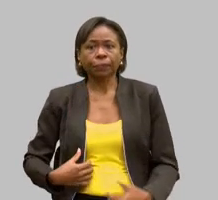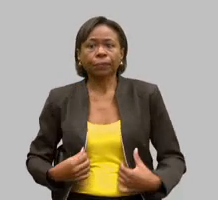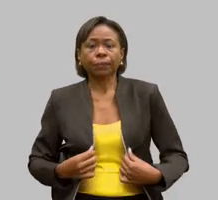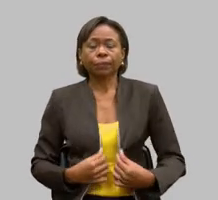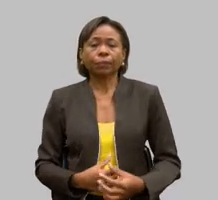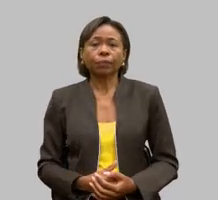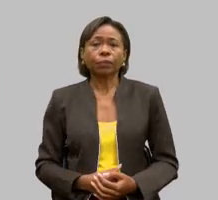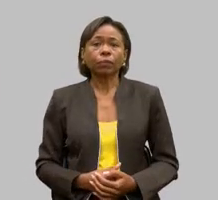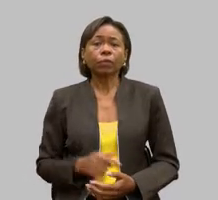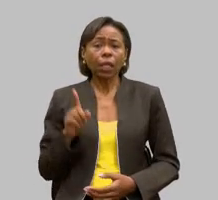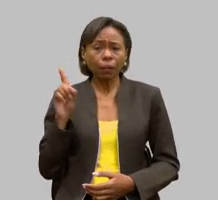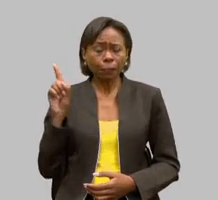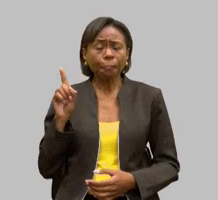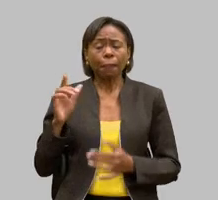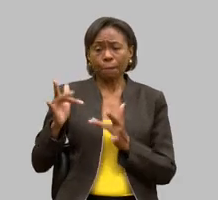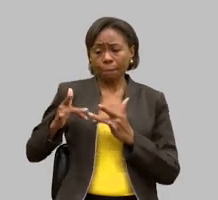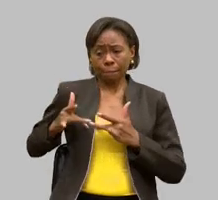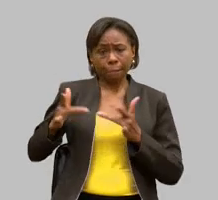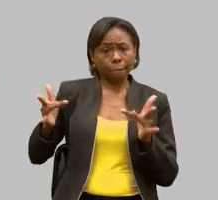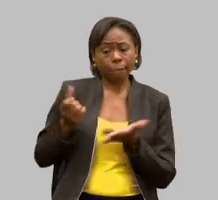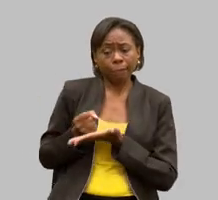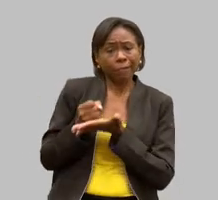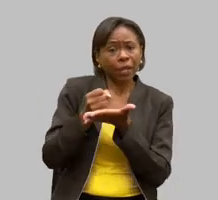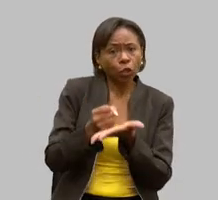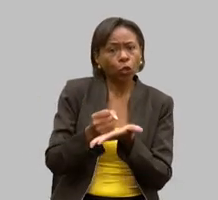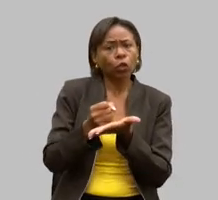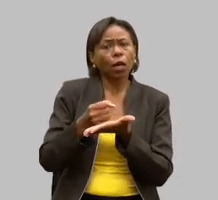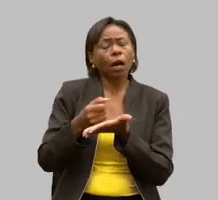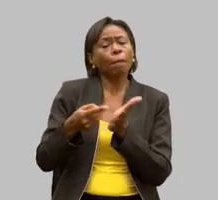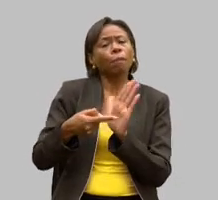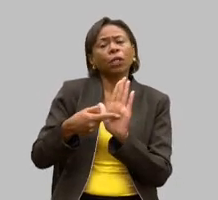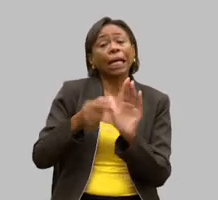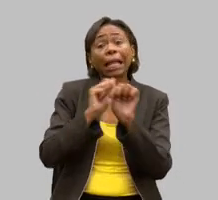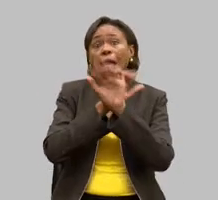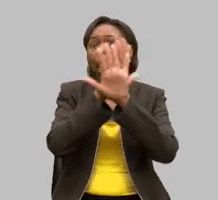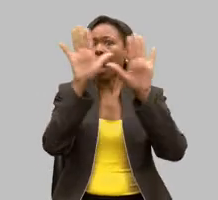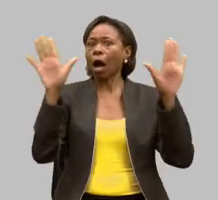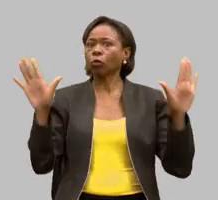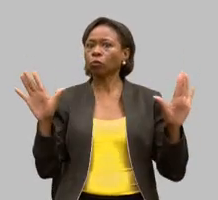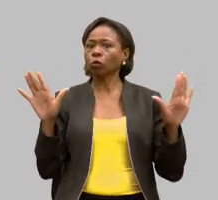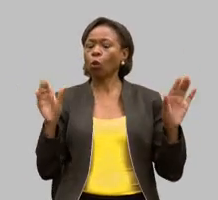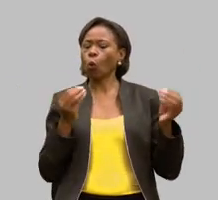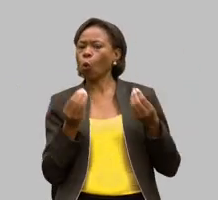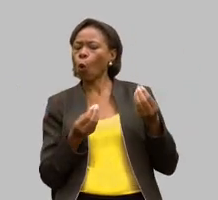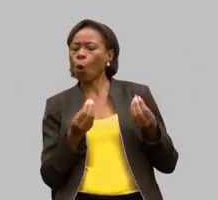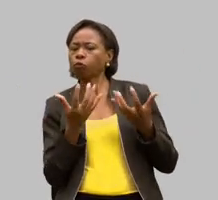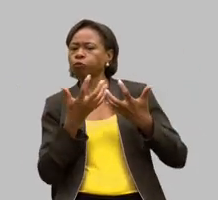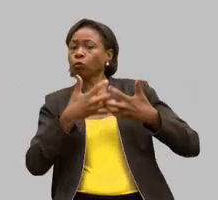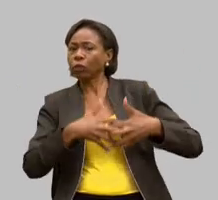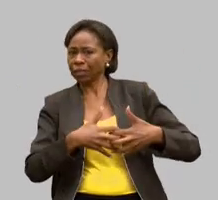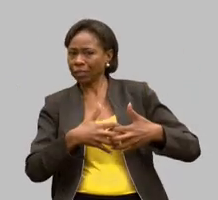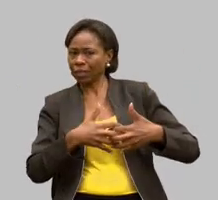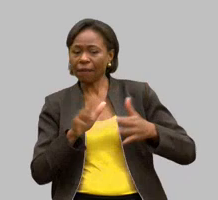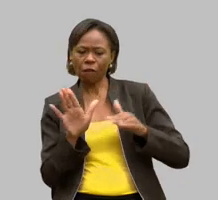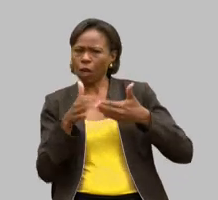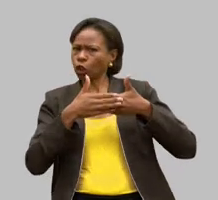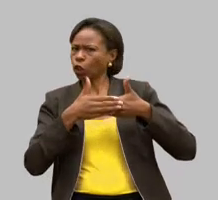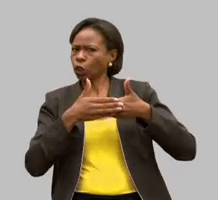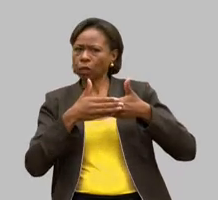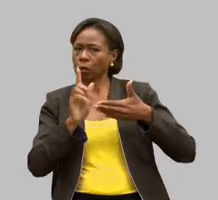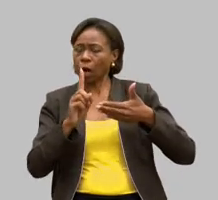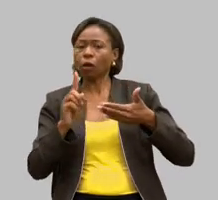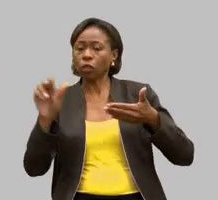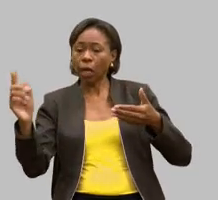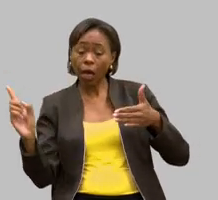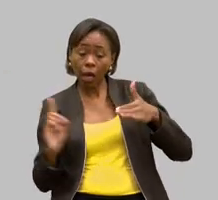legitima e garante a transparência dos processos não é uma organização fechada a partir do momento que entra uma pessoa ali dentro os processos ficam totalmente